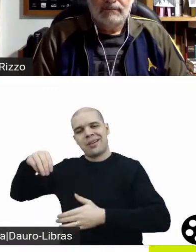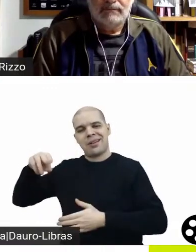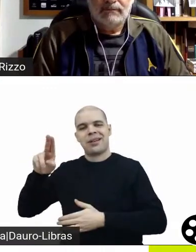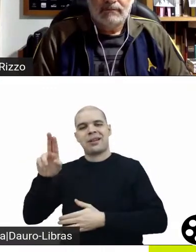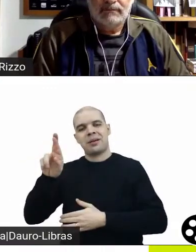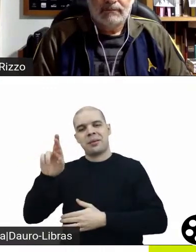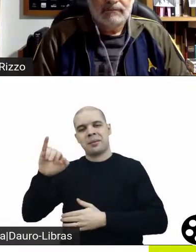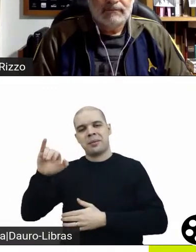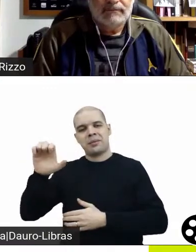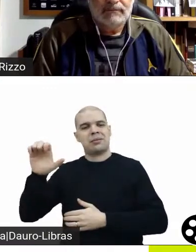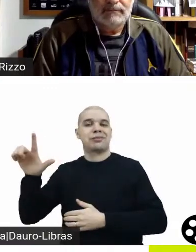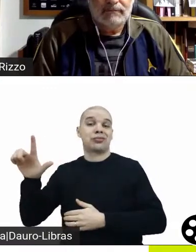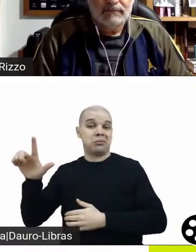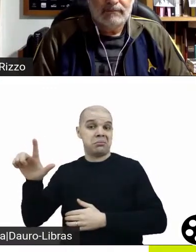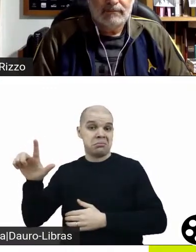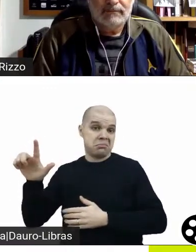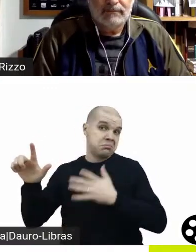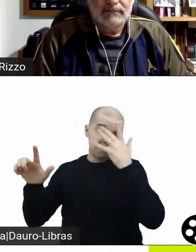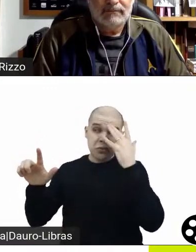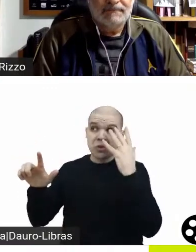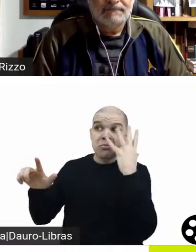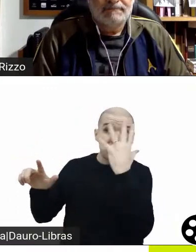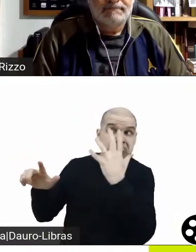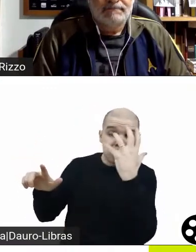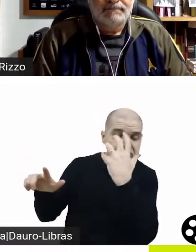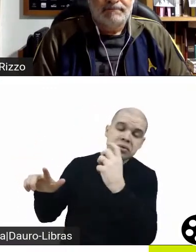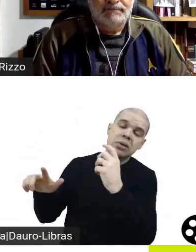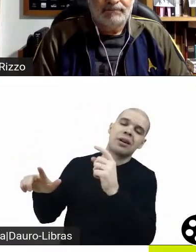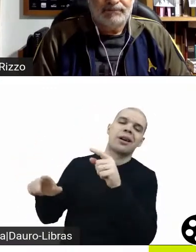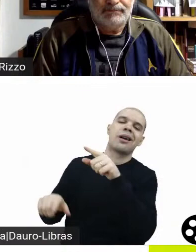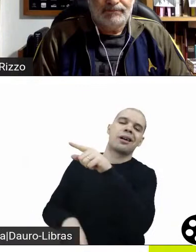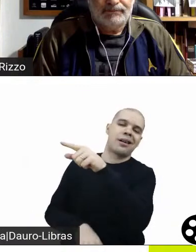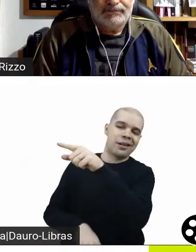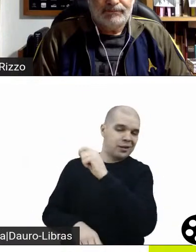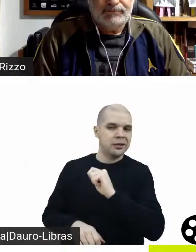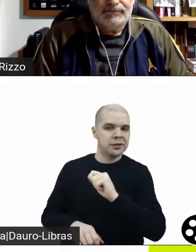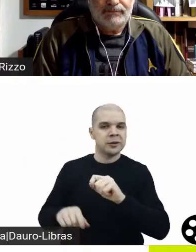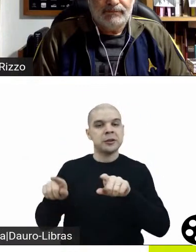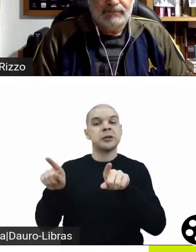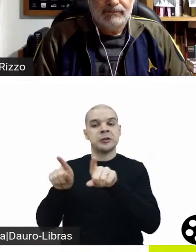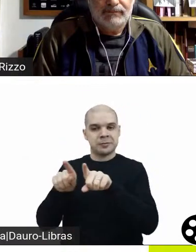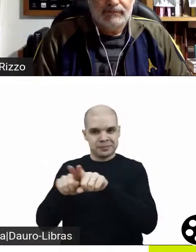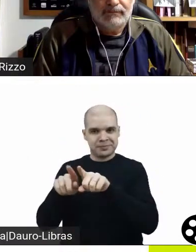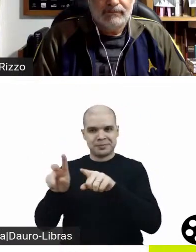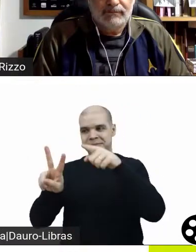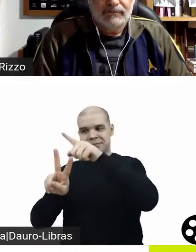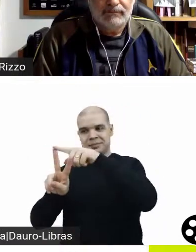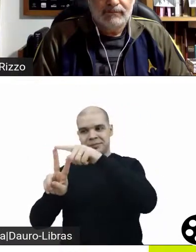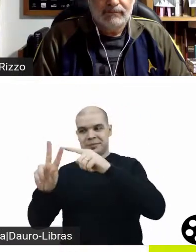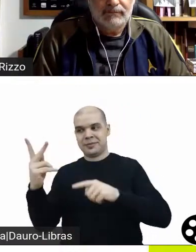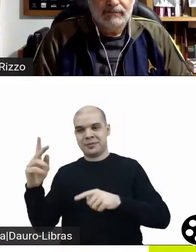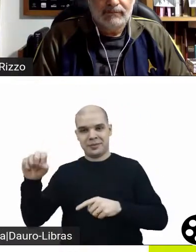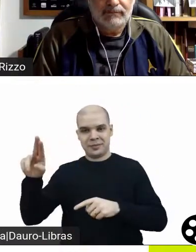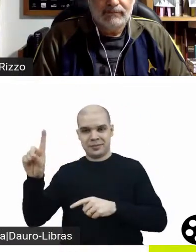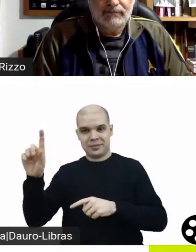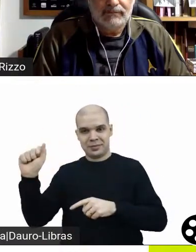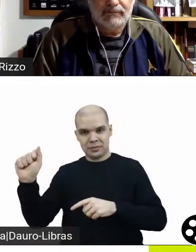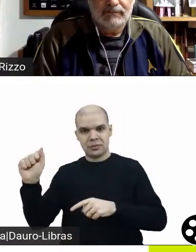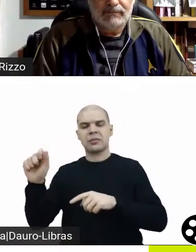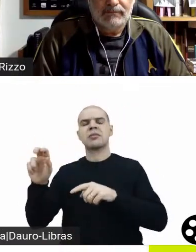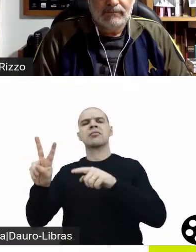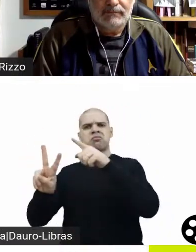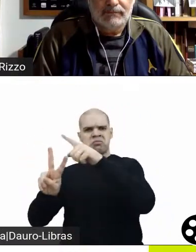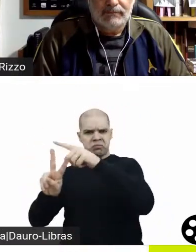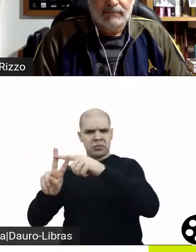também que ela pode expressar essa feminilidade, esse empoderamento feminino. Sei como ela tem papéis que ela expressa vulnerabilidade, ela expressa